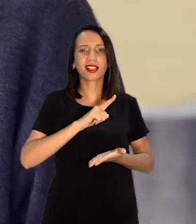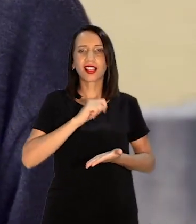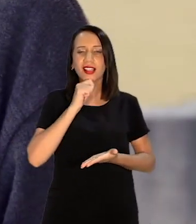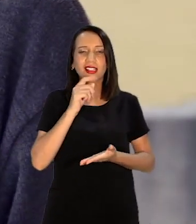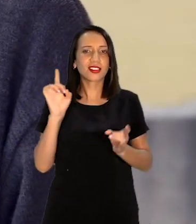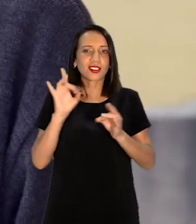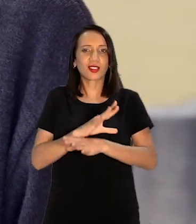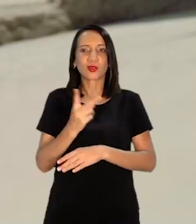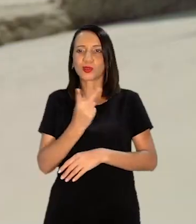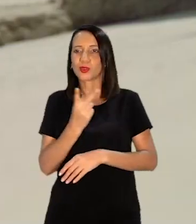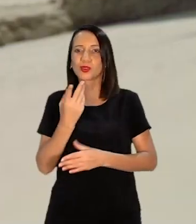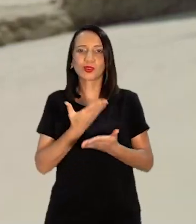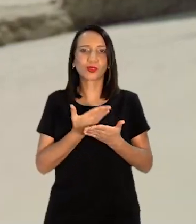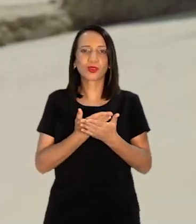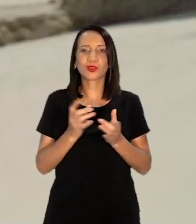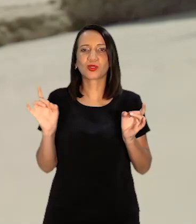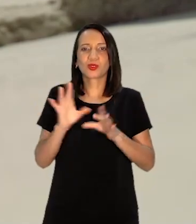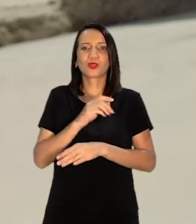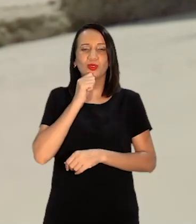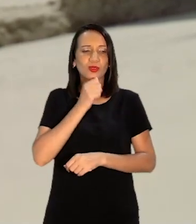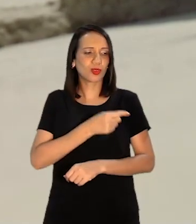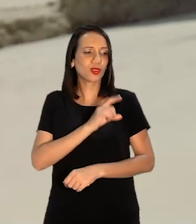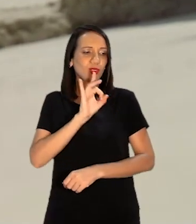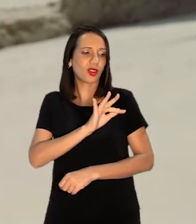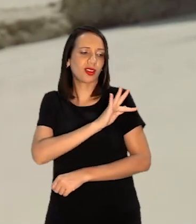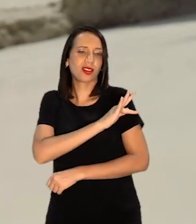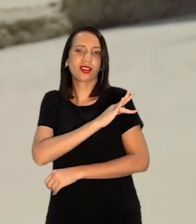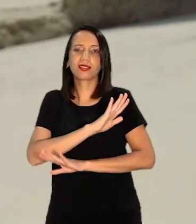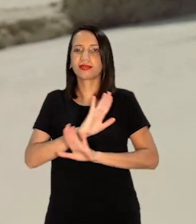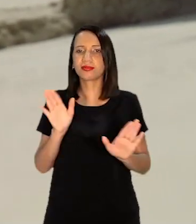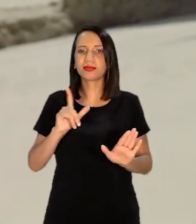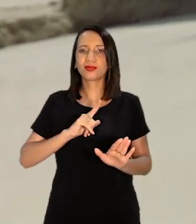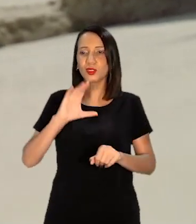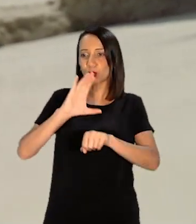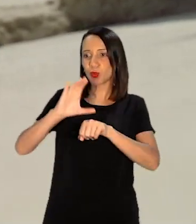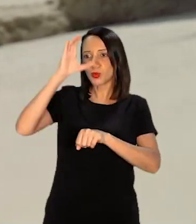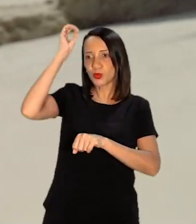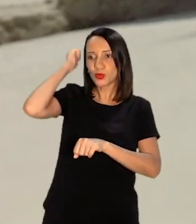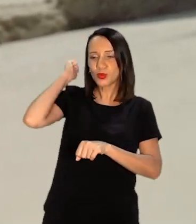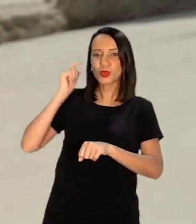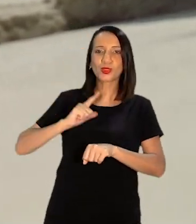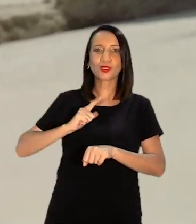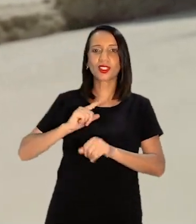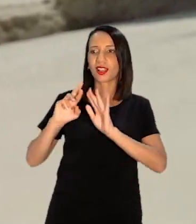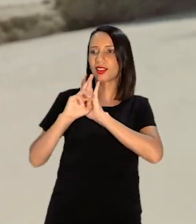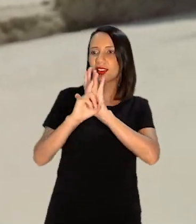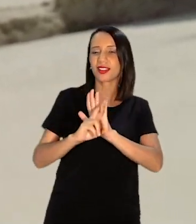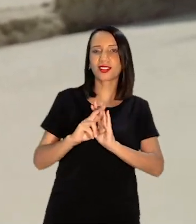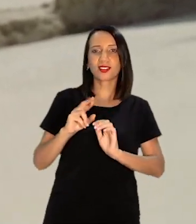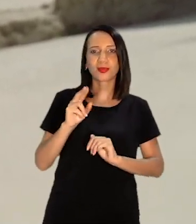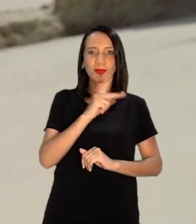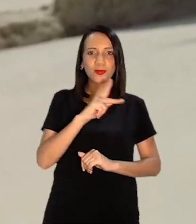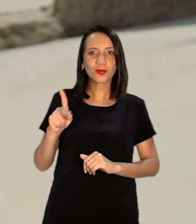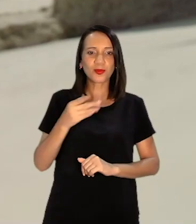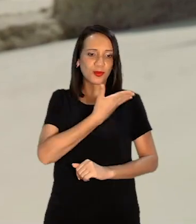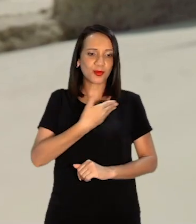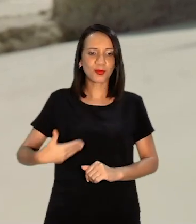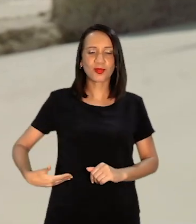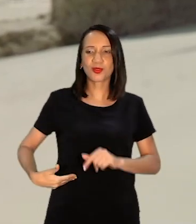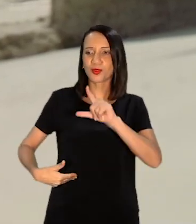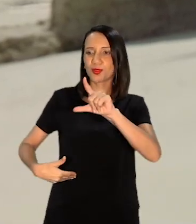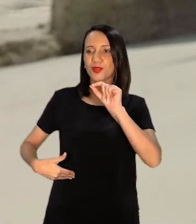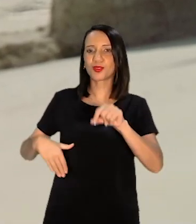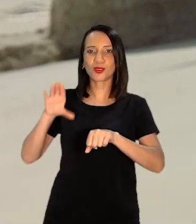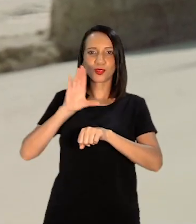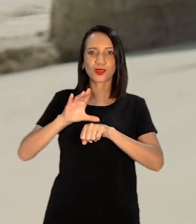Sequer o ensino primário No cursinho A referência Que a gente tinha Eram os professores Da rede pública E aí qual foi A minha escolha De curso